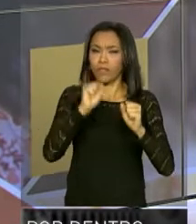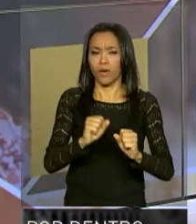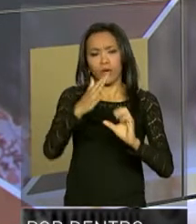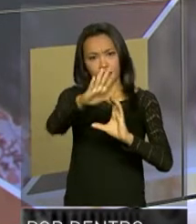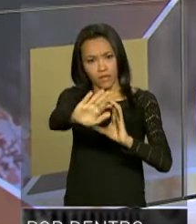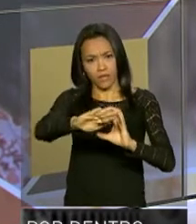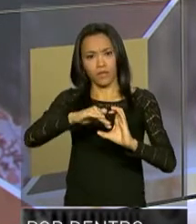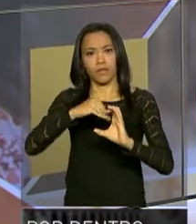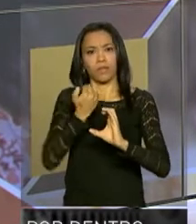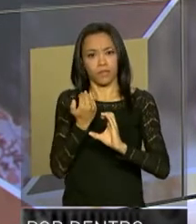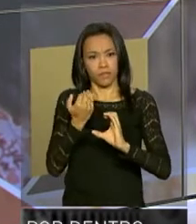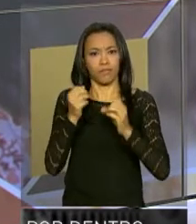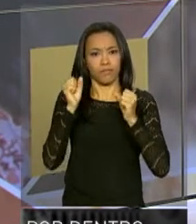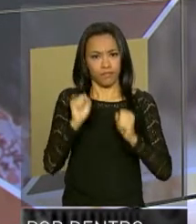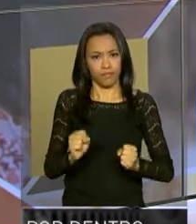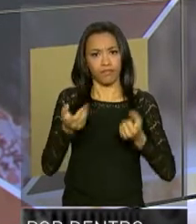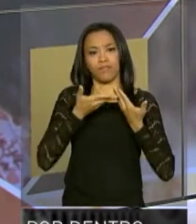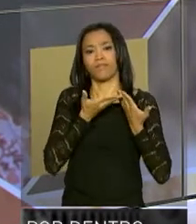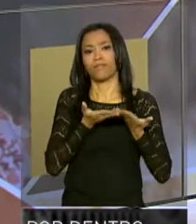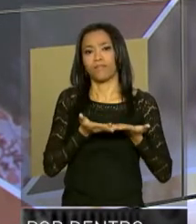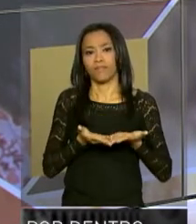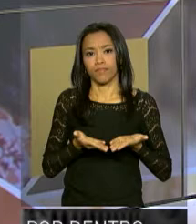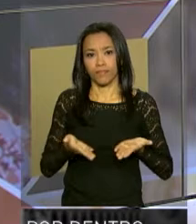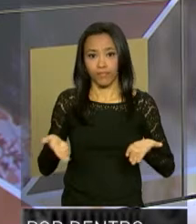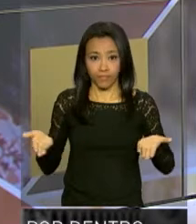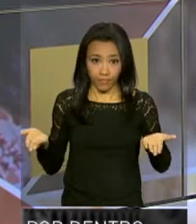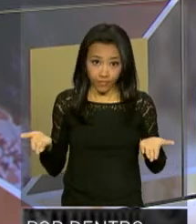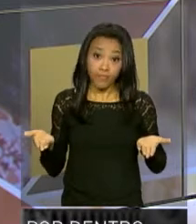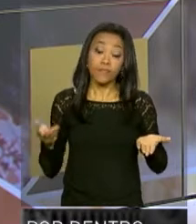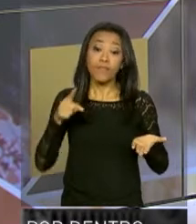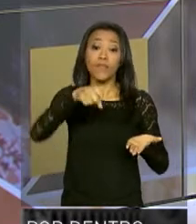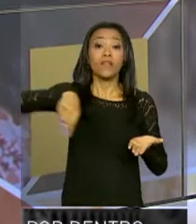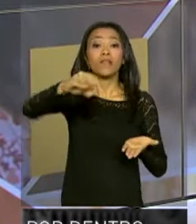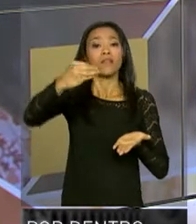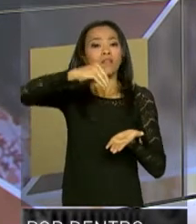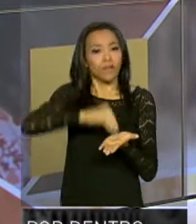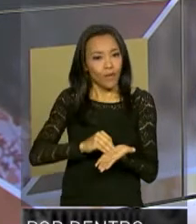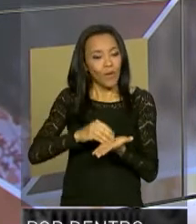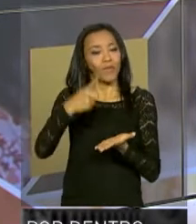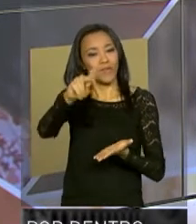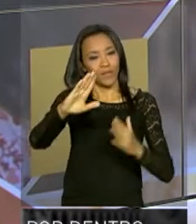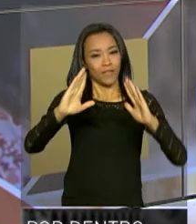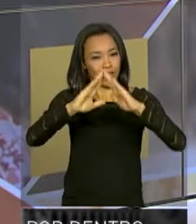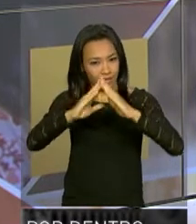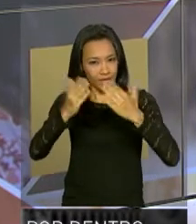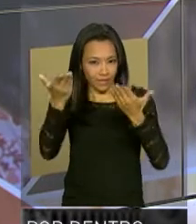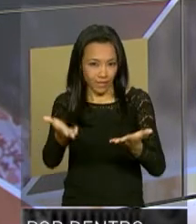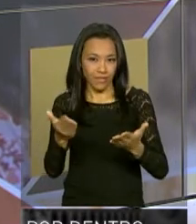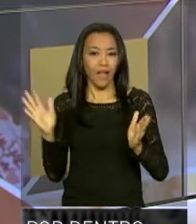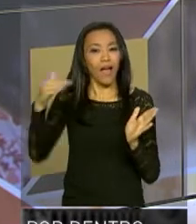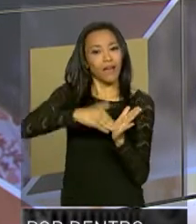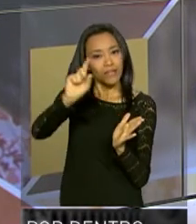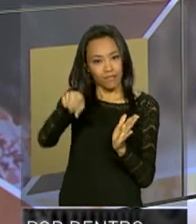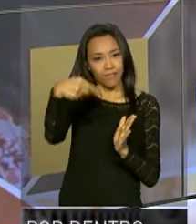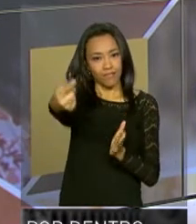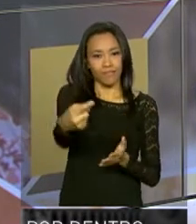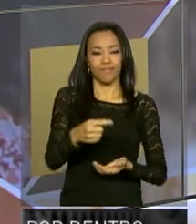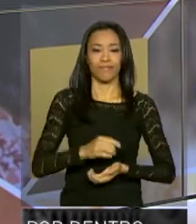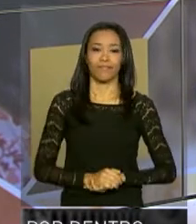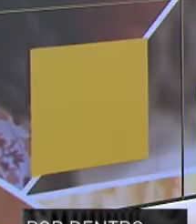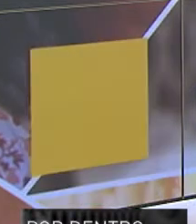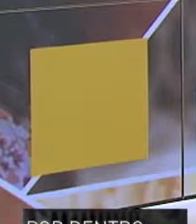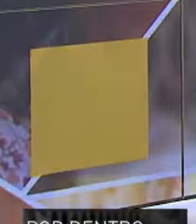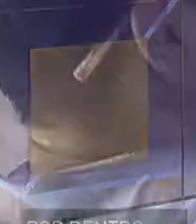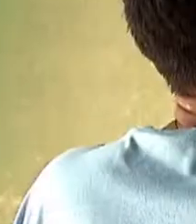Governo Tudo Junto, arroba presidencia.gov.br Coloque o seu nome e o da sua cidade. Até a próxima!